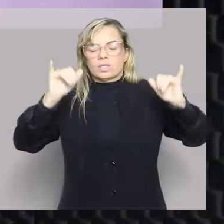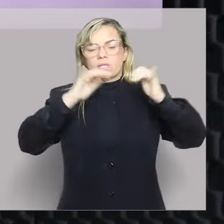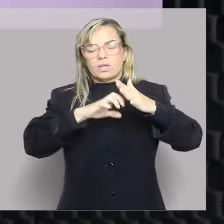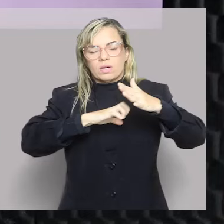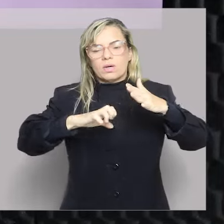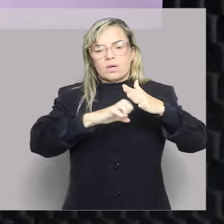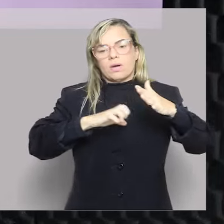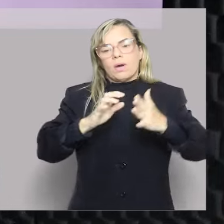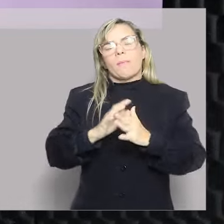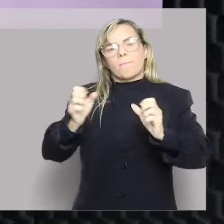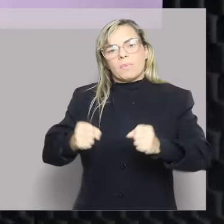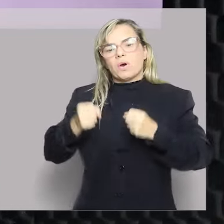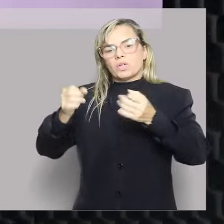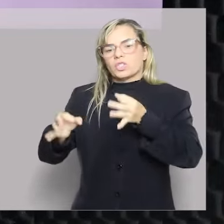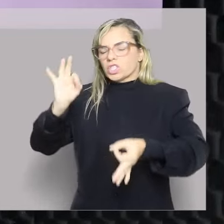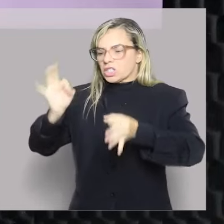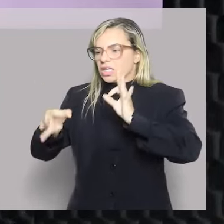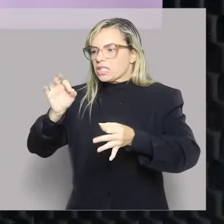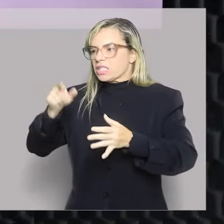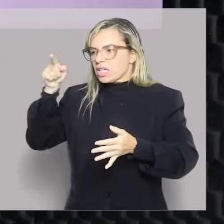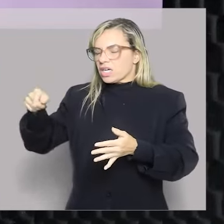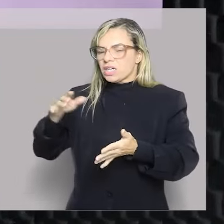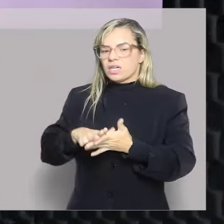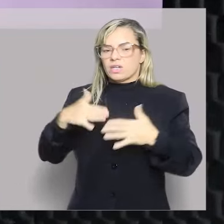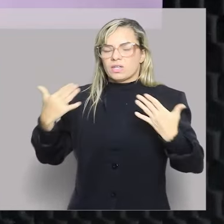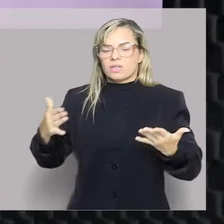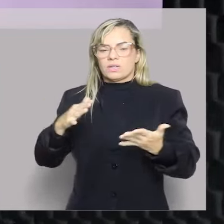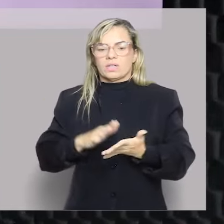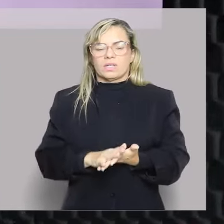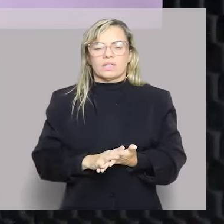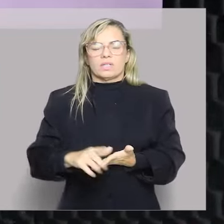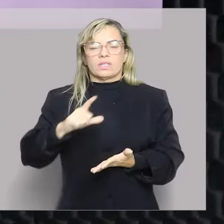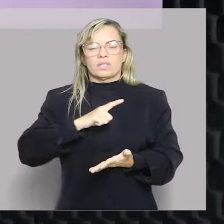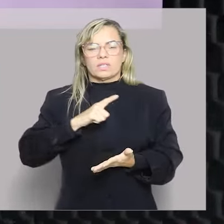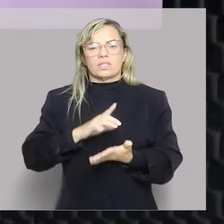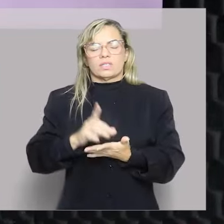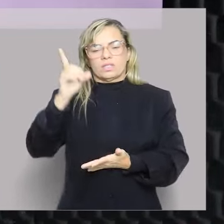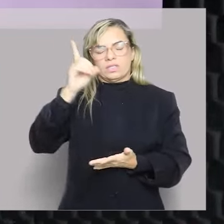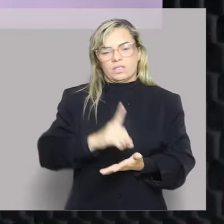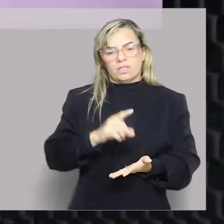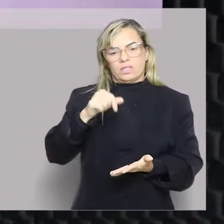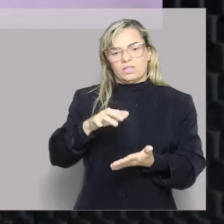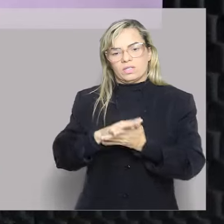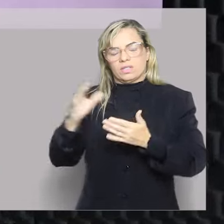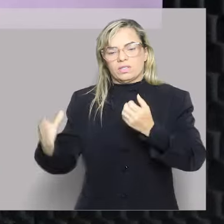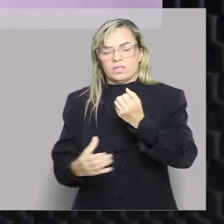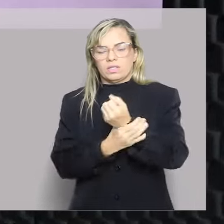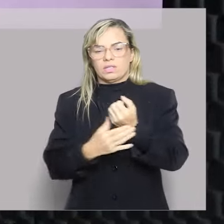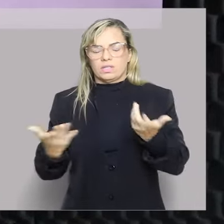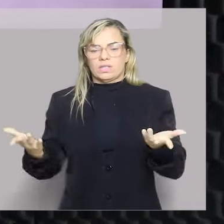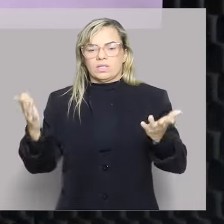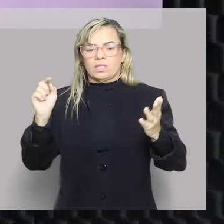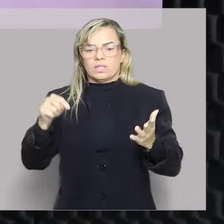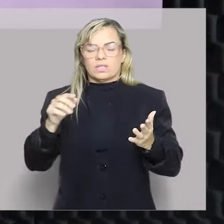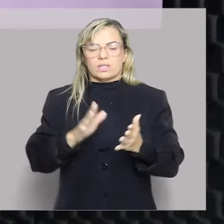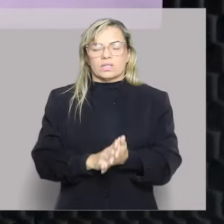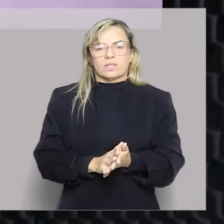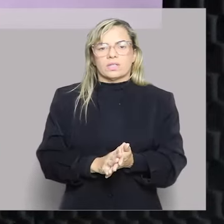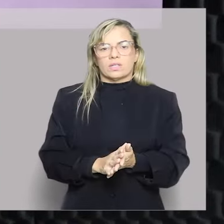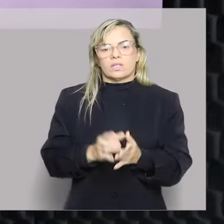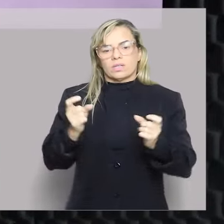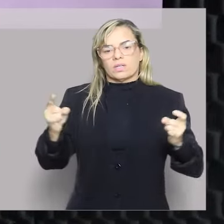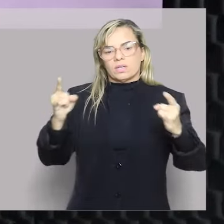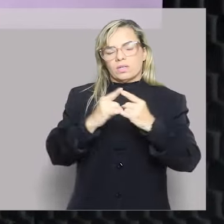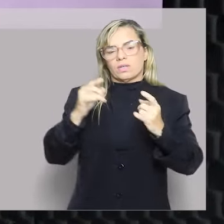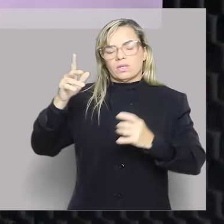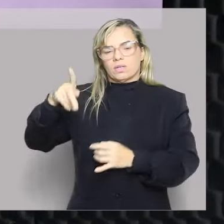Portanto, ela tem direito fundamental. Até as instituições públicas. A Caixa Econômica Federal, o Banco do Brasil, que